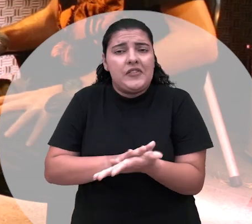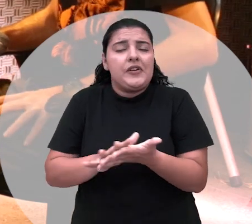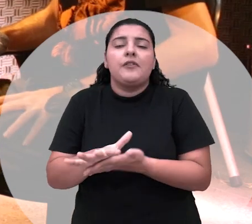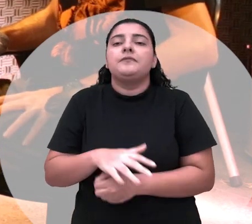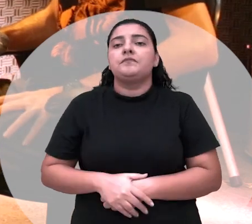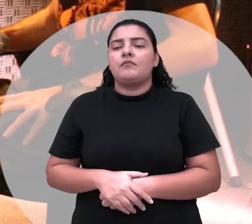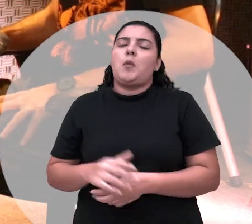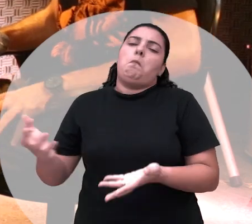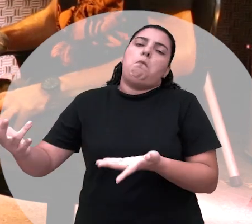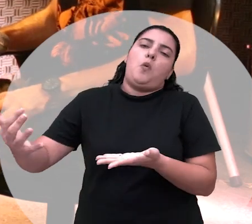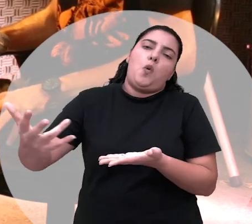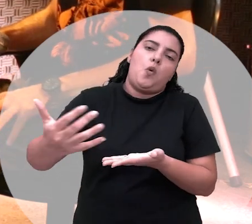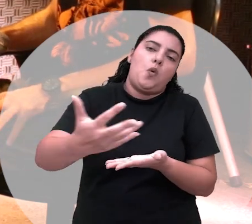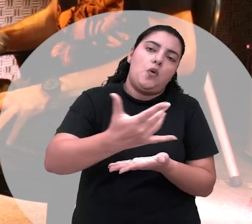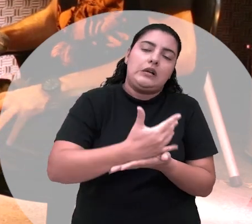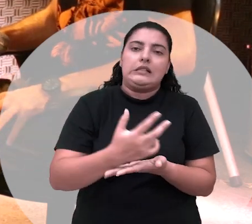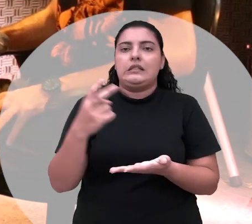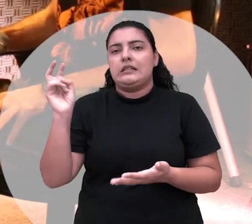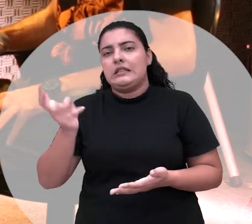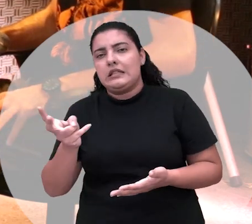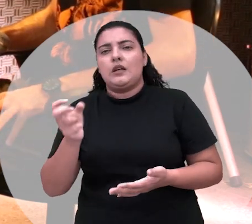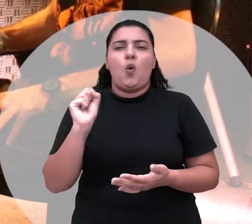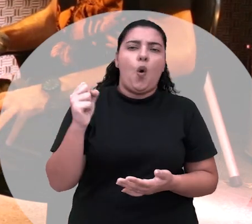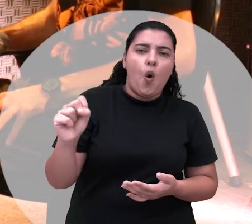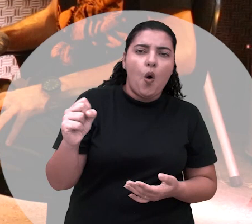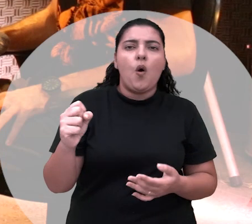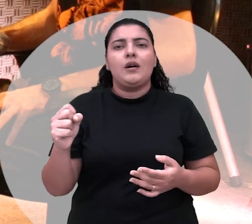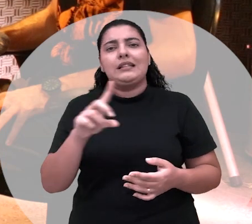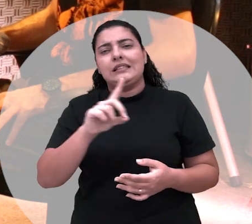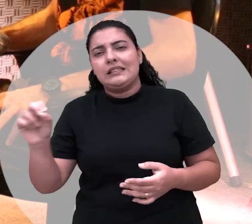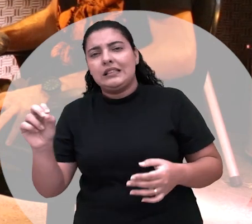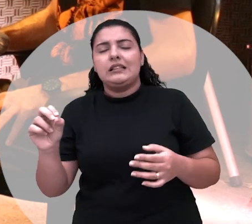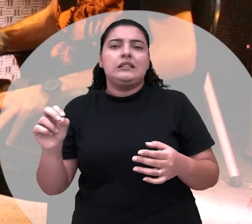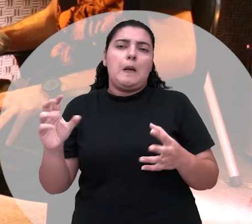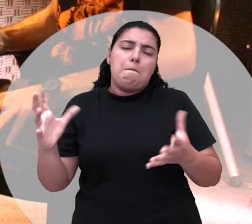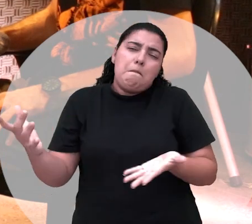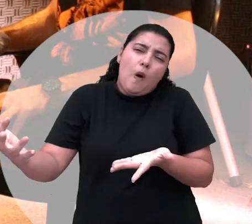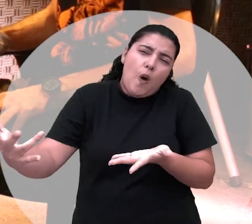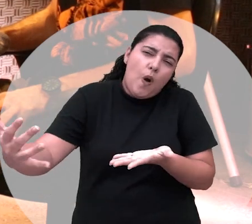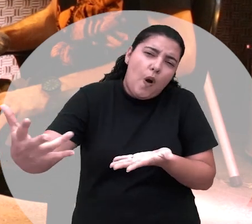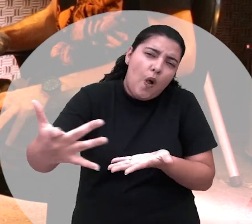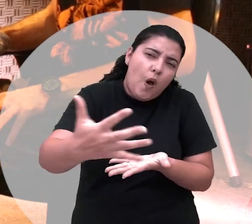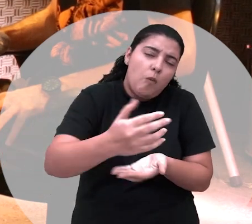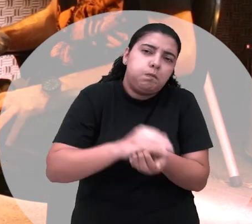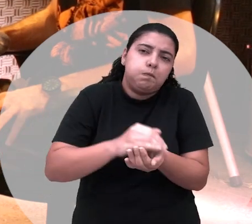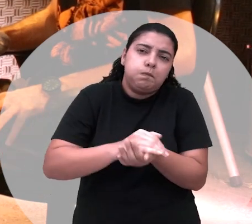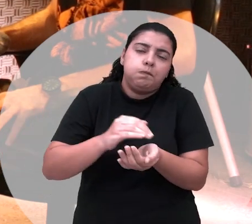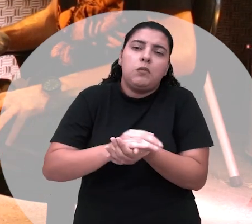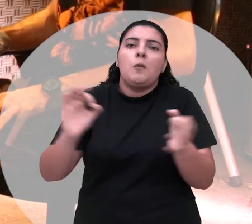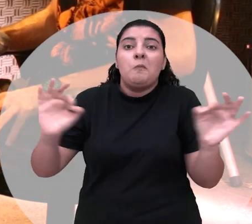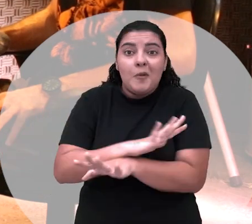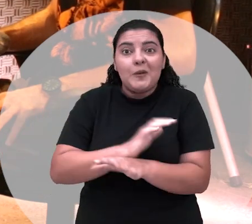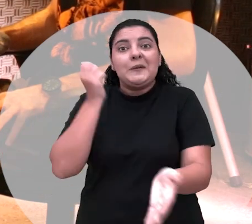Arruminando, mas a gente vai. Um deu cinco, o outro deu oito, o outro deu cem, o outro deu quinhentos e juntou o dinheiro e nós fechamos